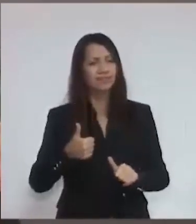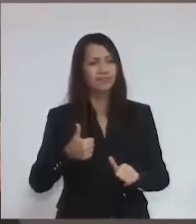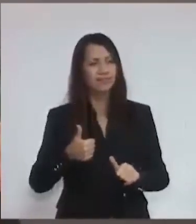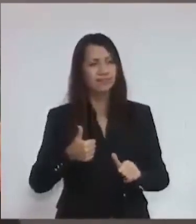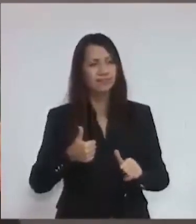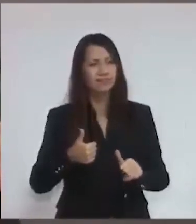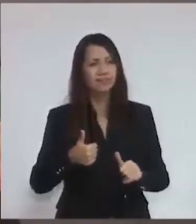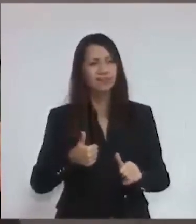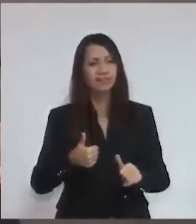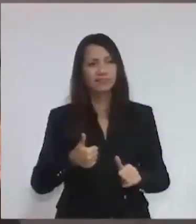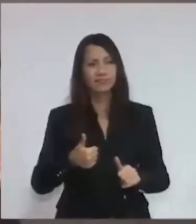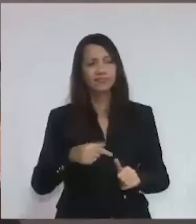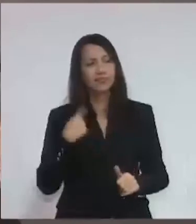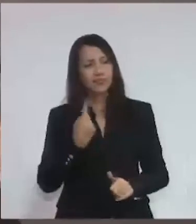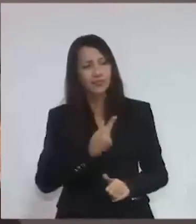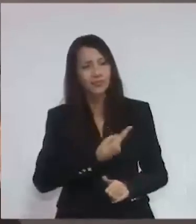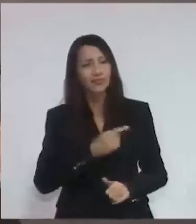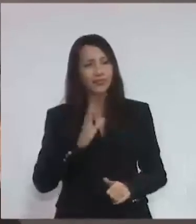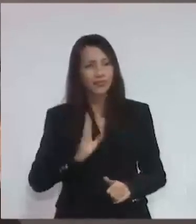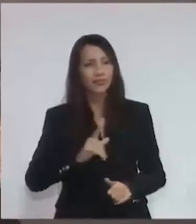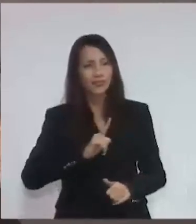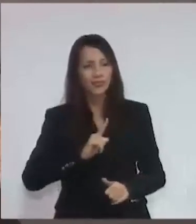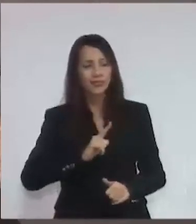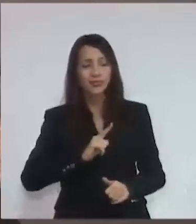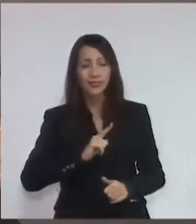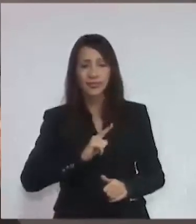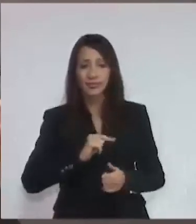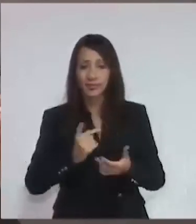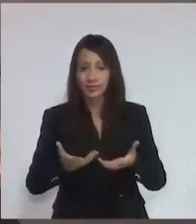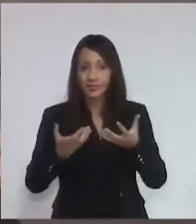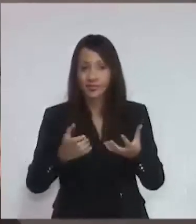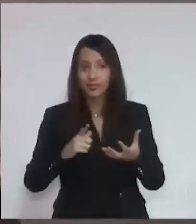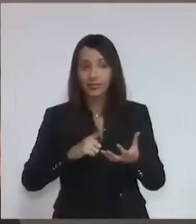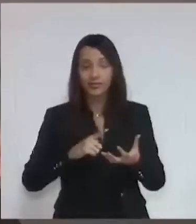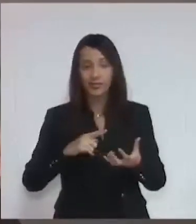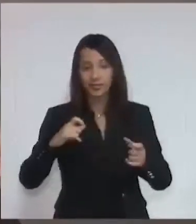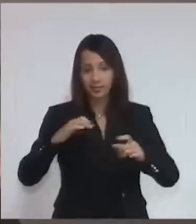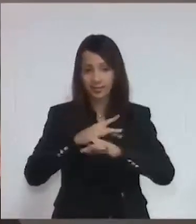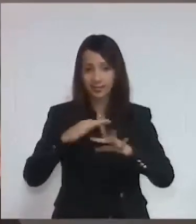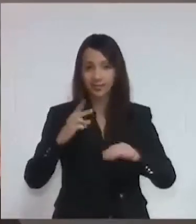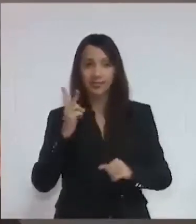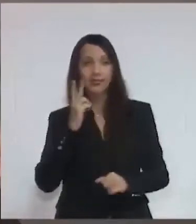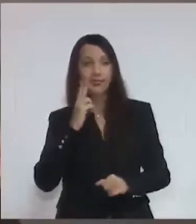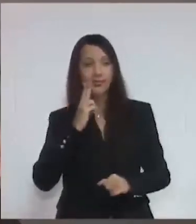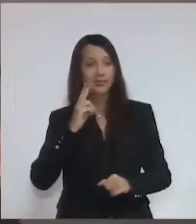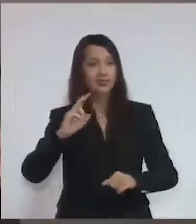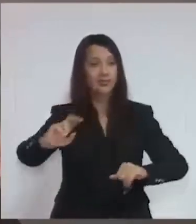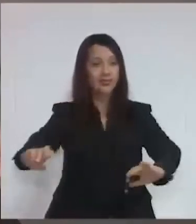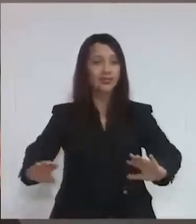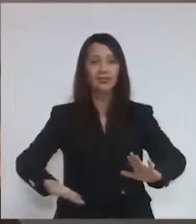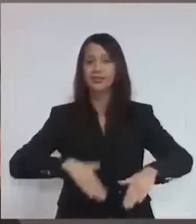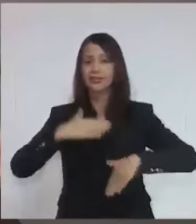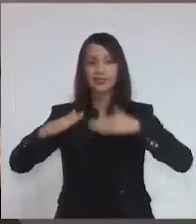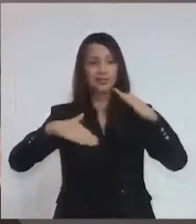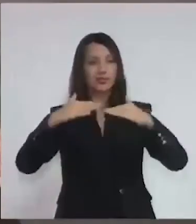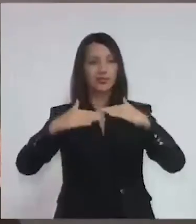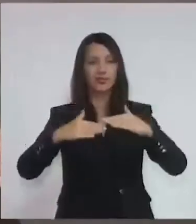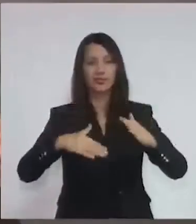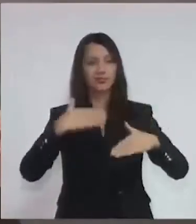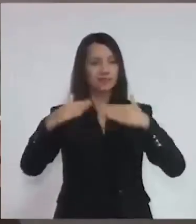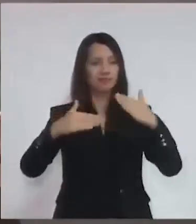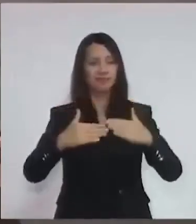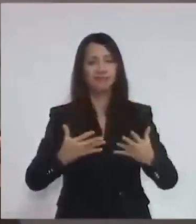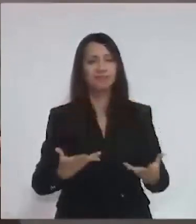Porque todos que nós, tudo aquilo que nós queremos é que a cidade se desenvolva, que a cidade cresça e cresça